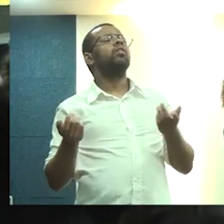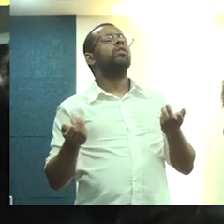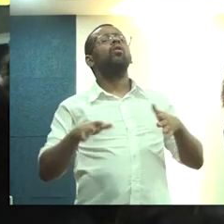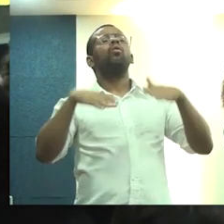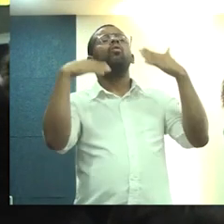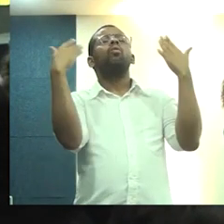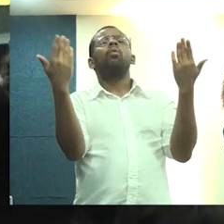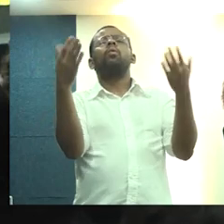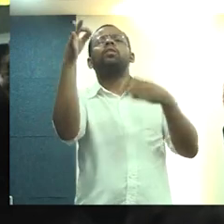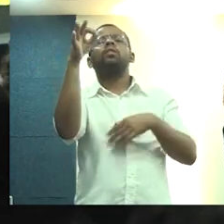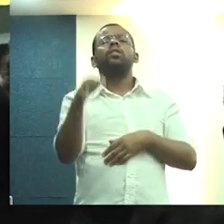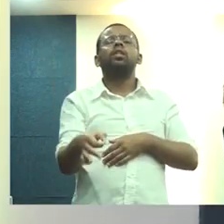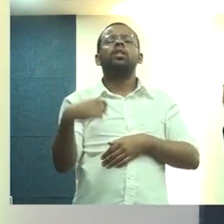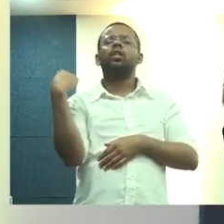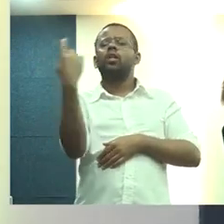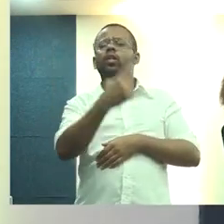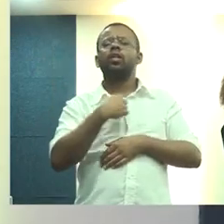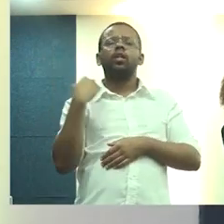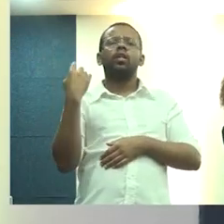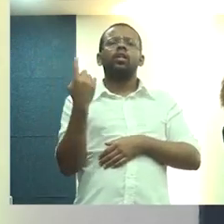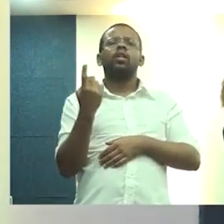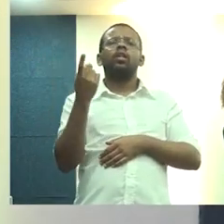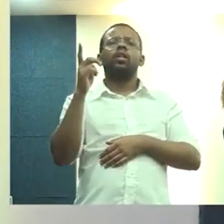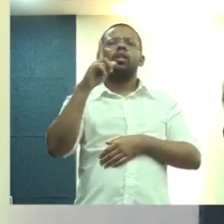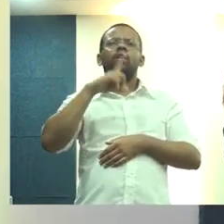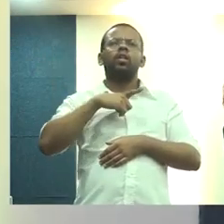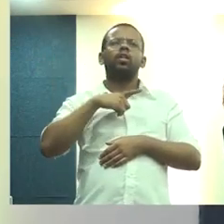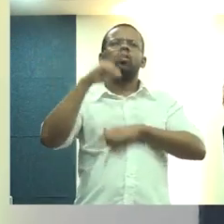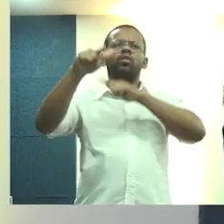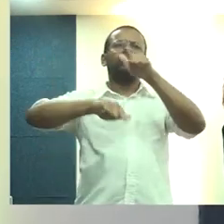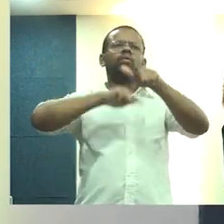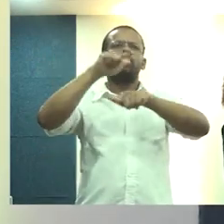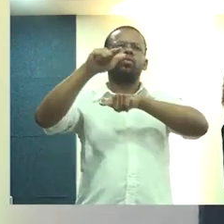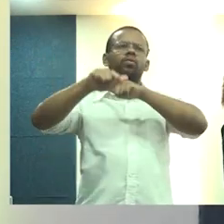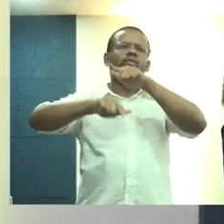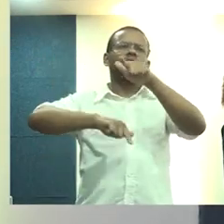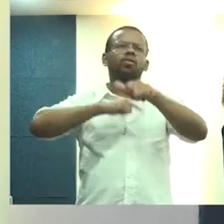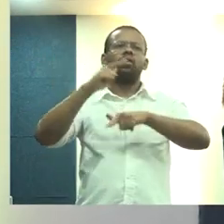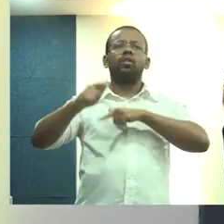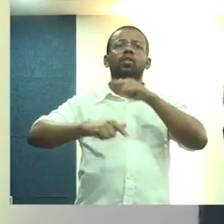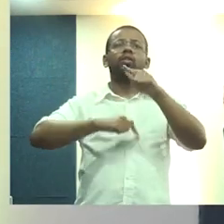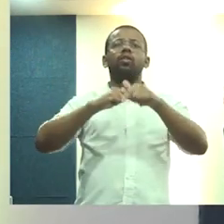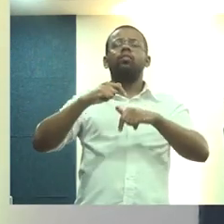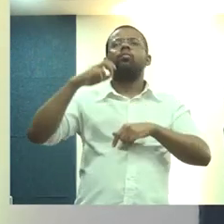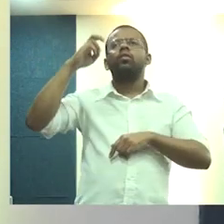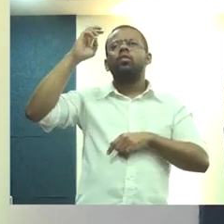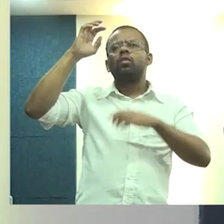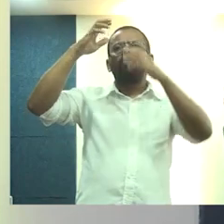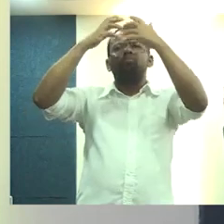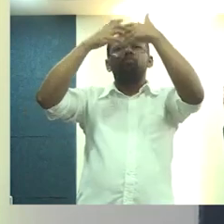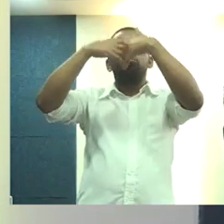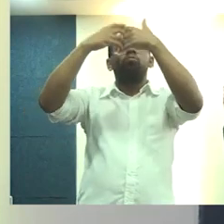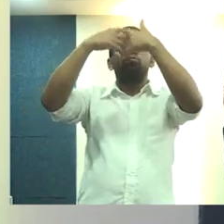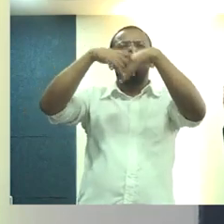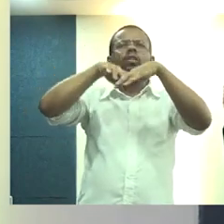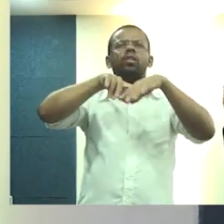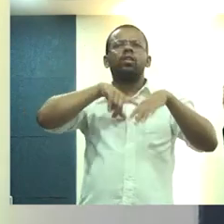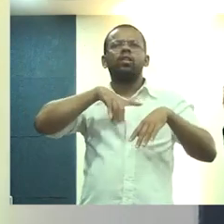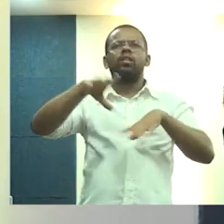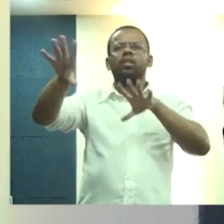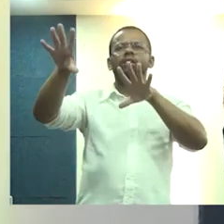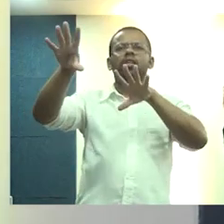Qual a certeza que a gente vai ter que o nosso trabalho intelectual vai ser recebido pela